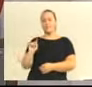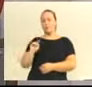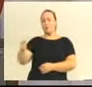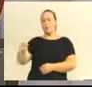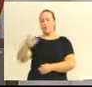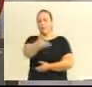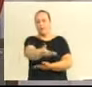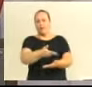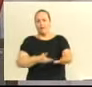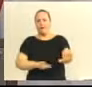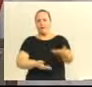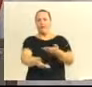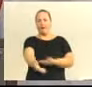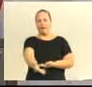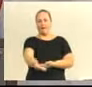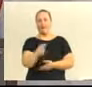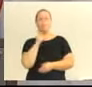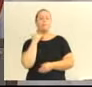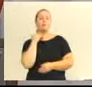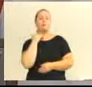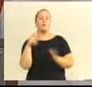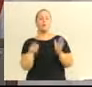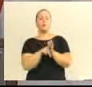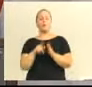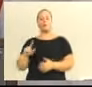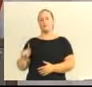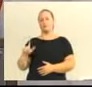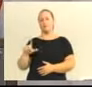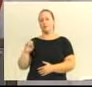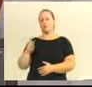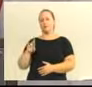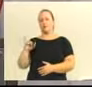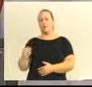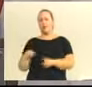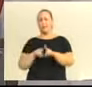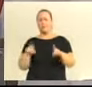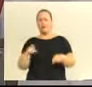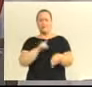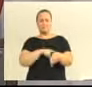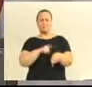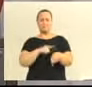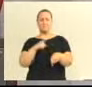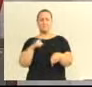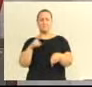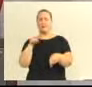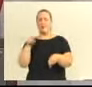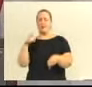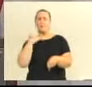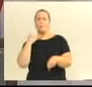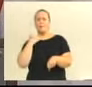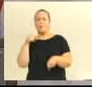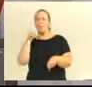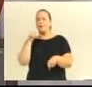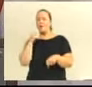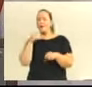público para a conta da Glória sob intervenção. 90 mil reais. Não voltou o dinheiro. Foi depositado dia 23